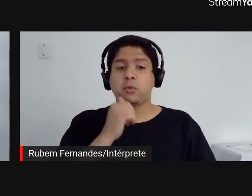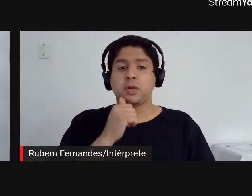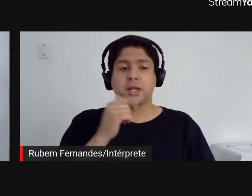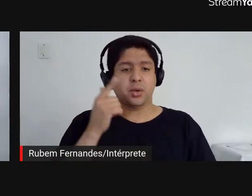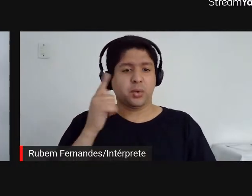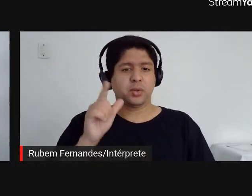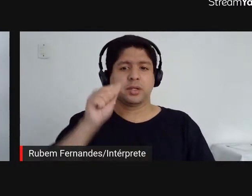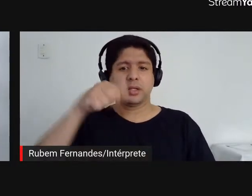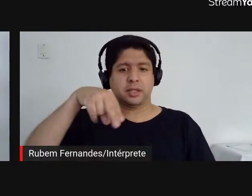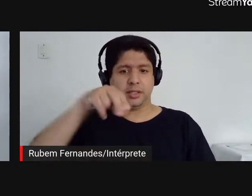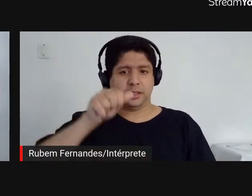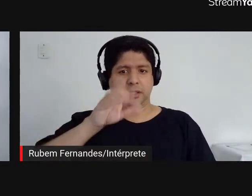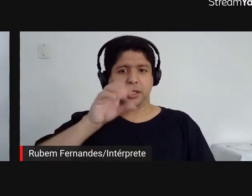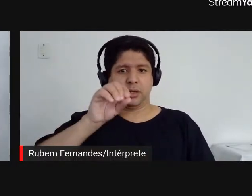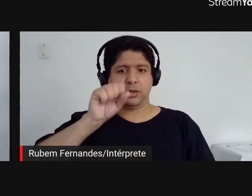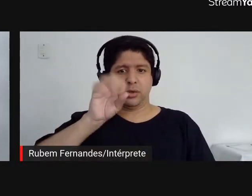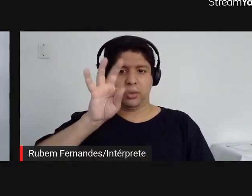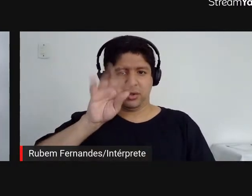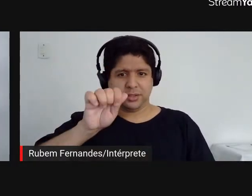Ana Costa e Silva.